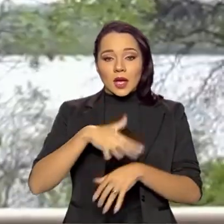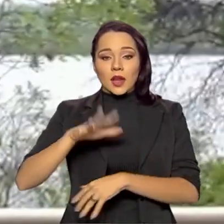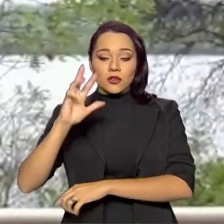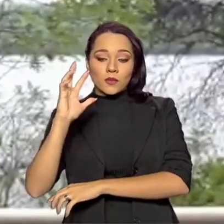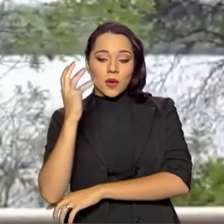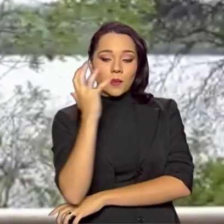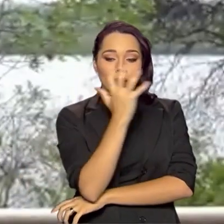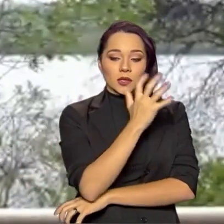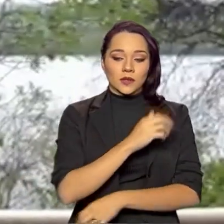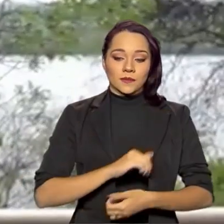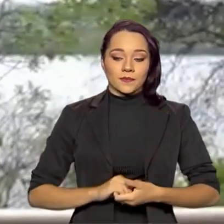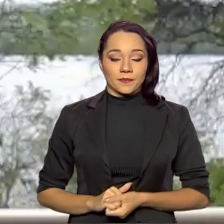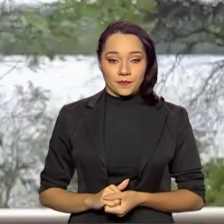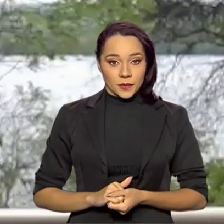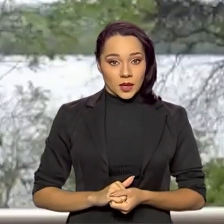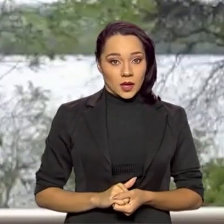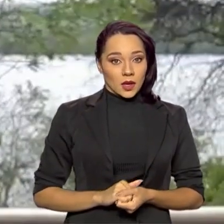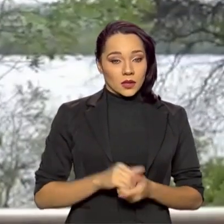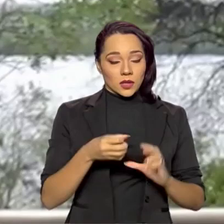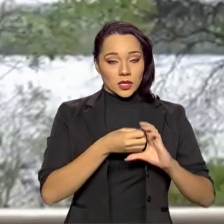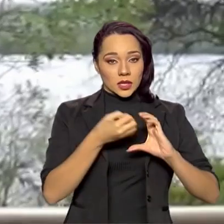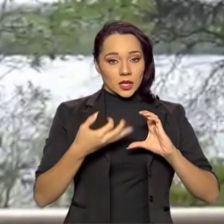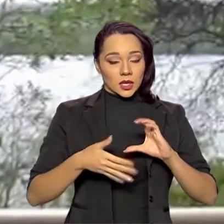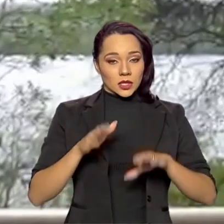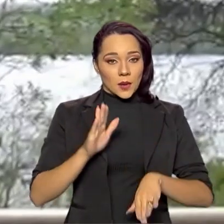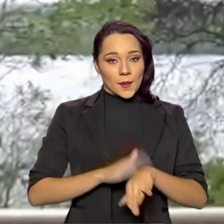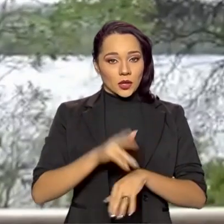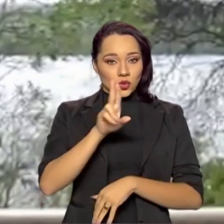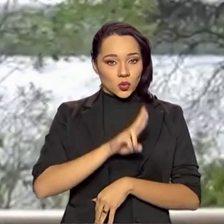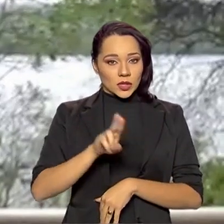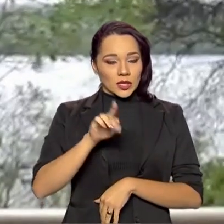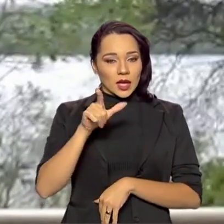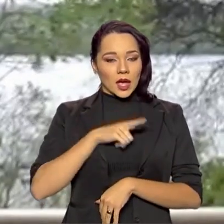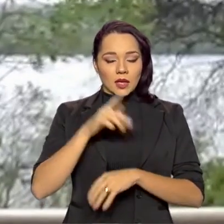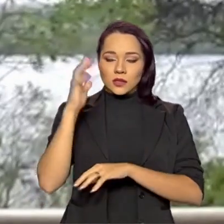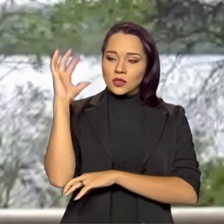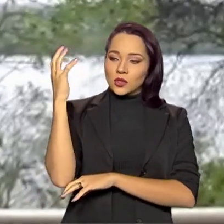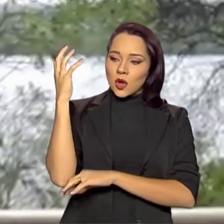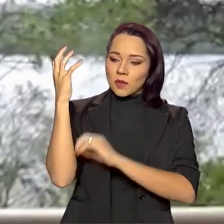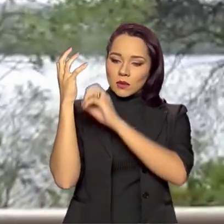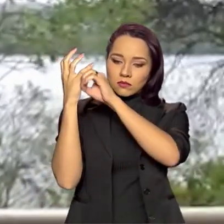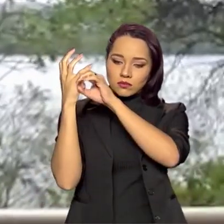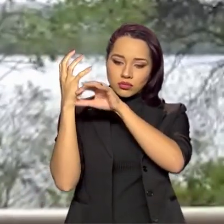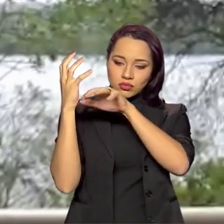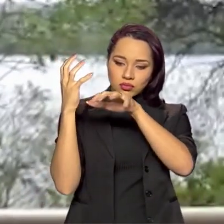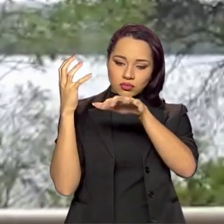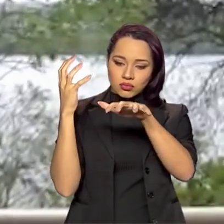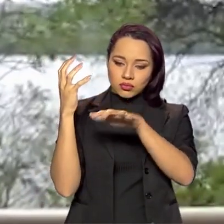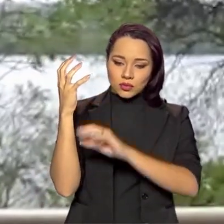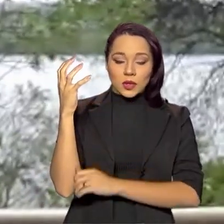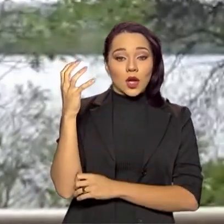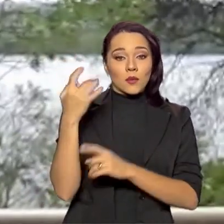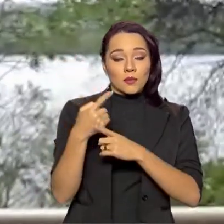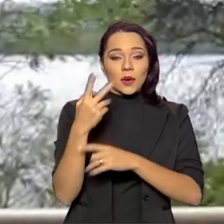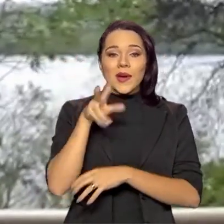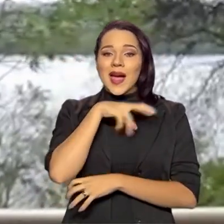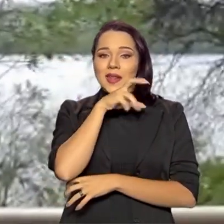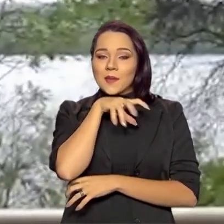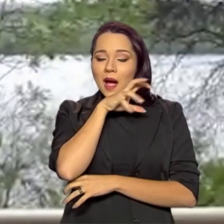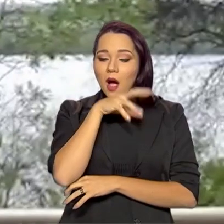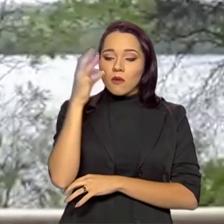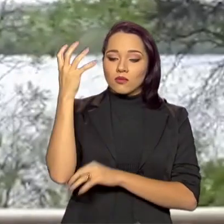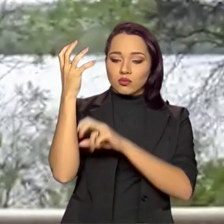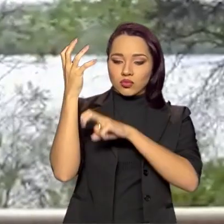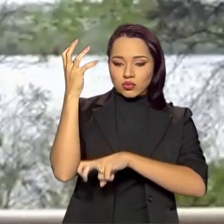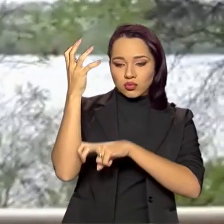Um dos critérios mais utilizados é ter sombra nas pastagens, porque os estudos mostram que